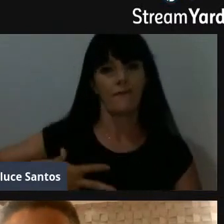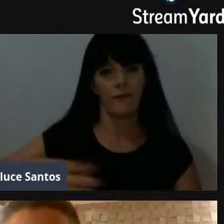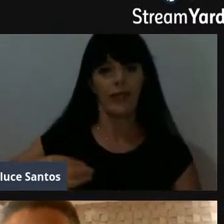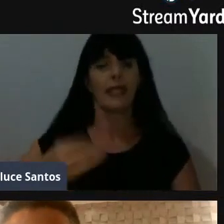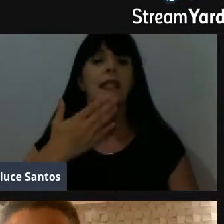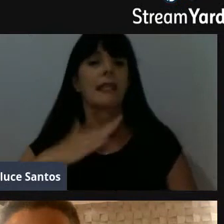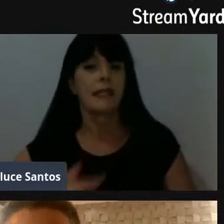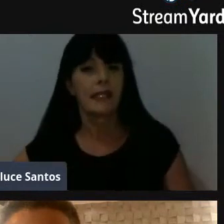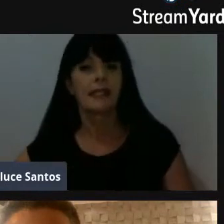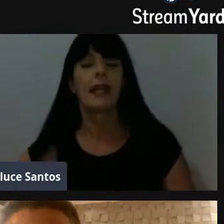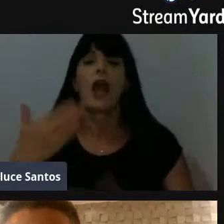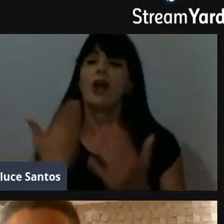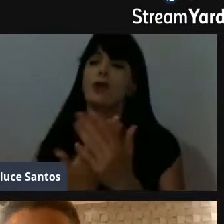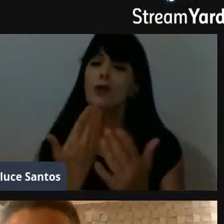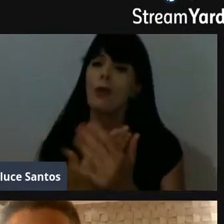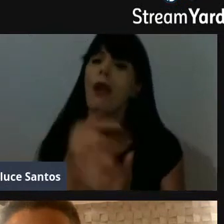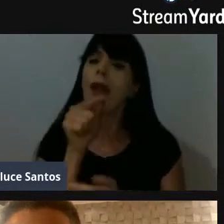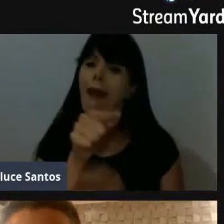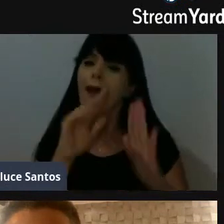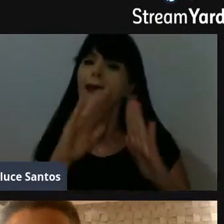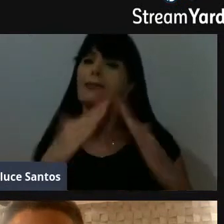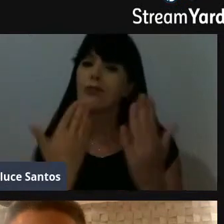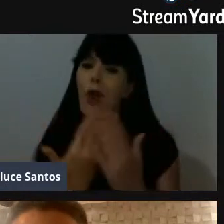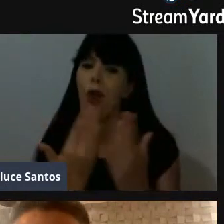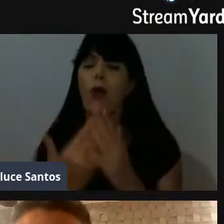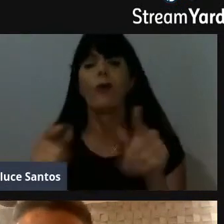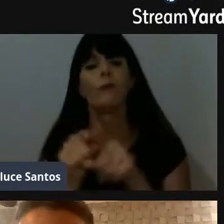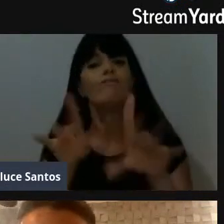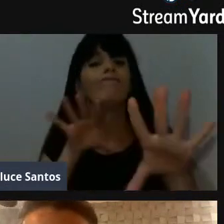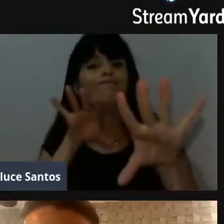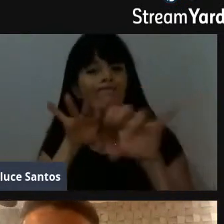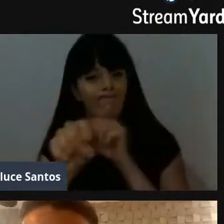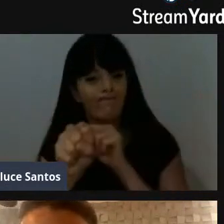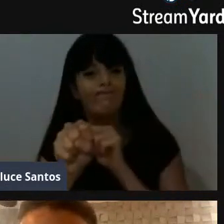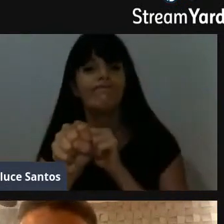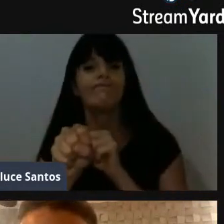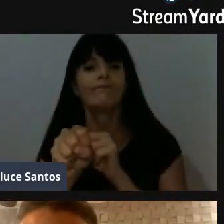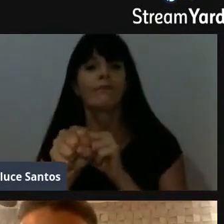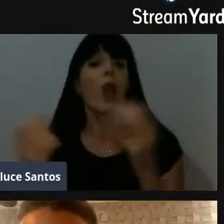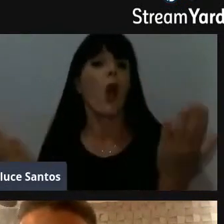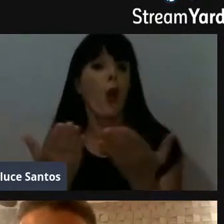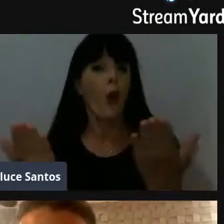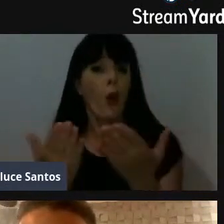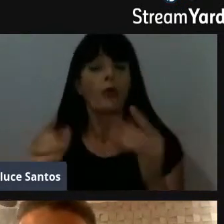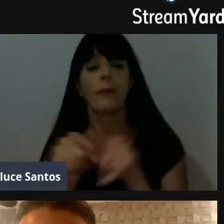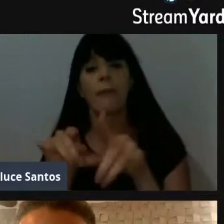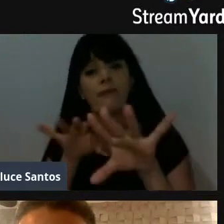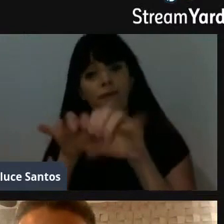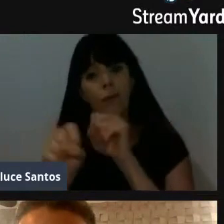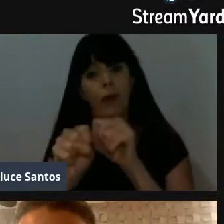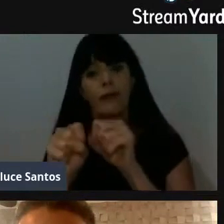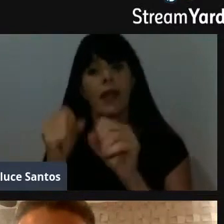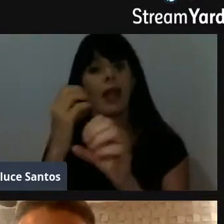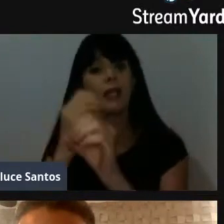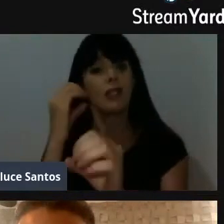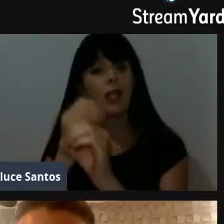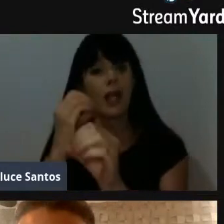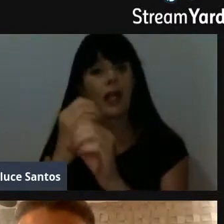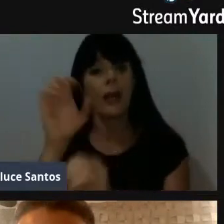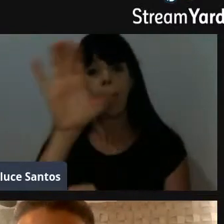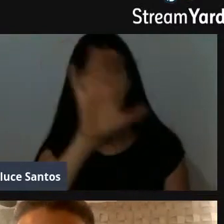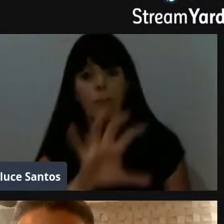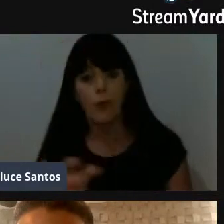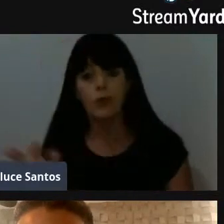Escola de Estadual Imaculada Conceição, onde me formei no ensino médio, né, e hoje eu sou formado também em Engenharia de Produção pela